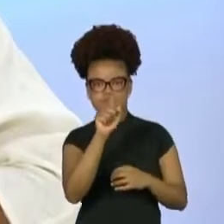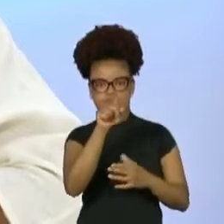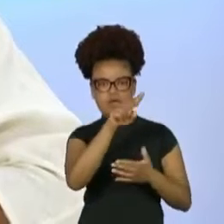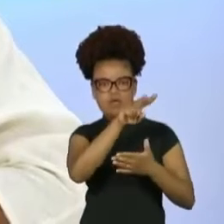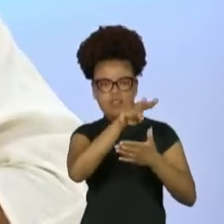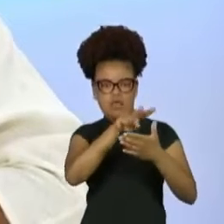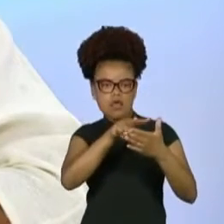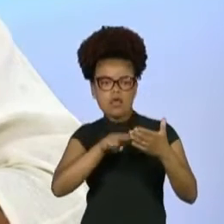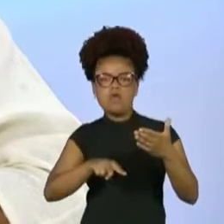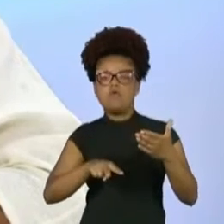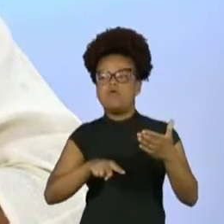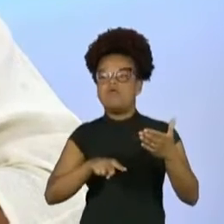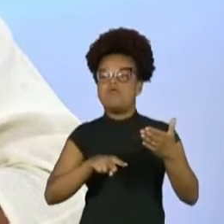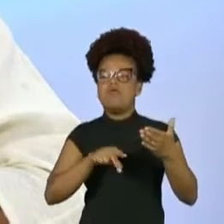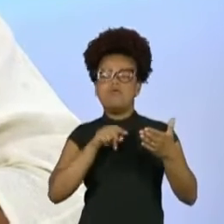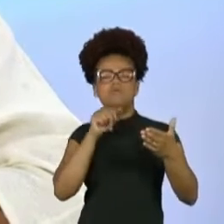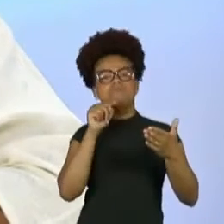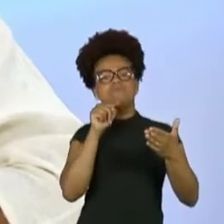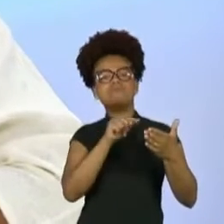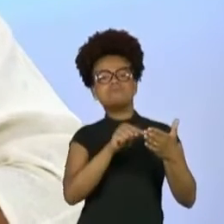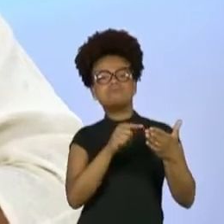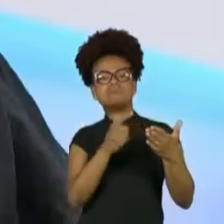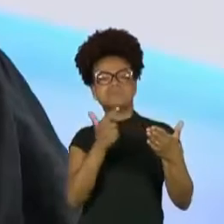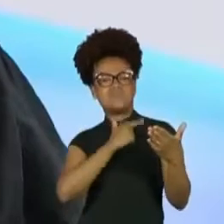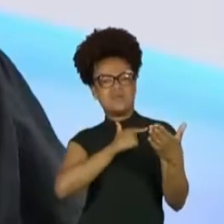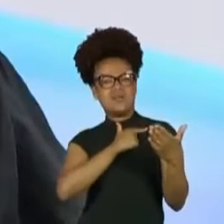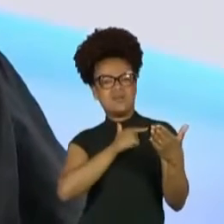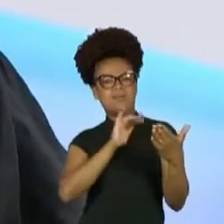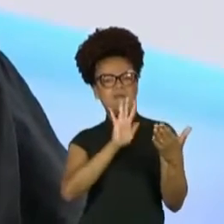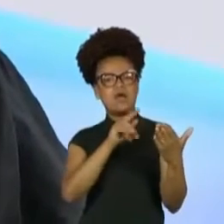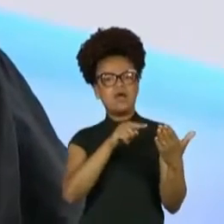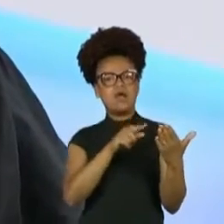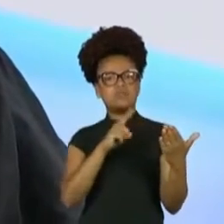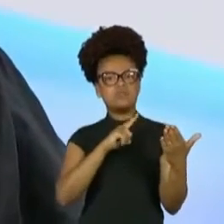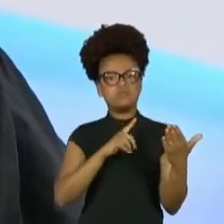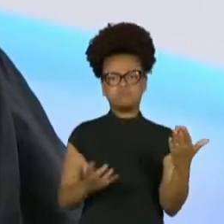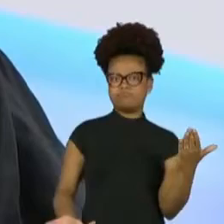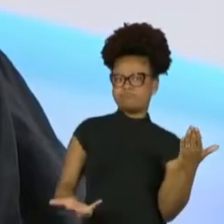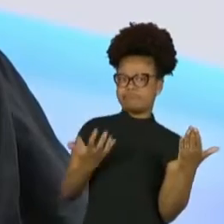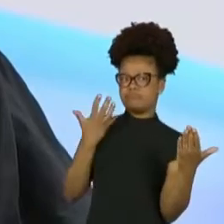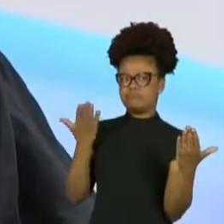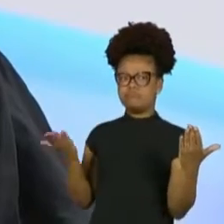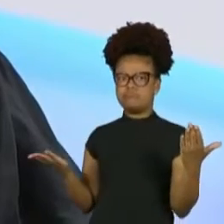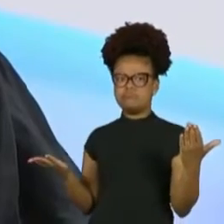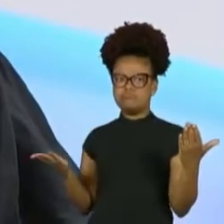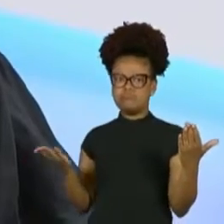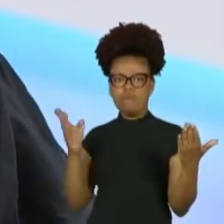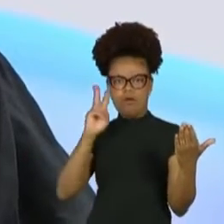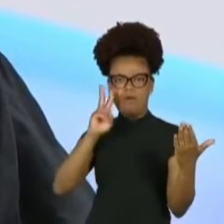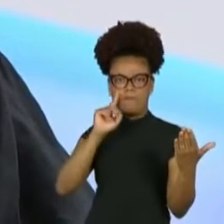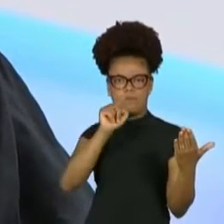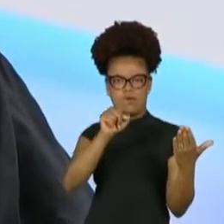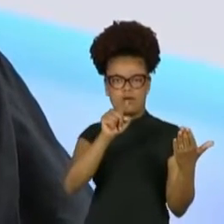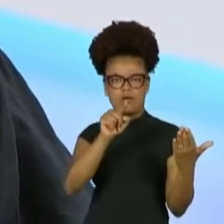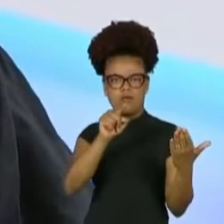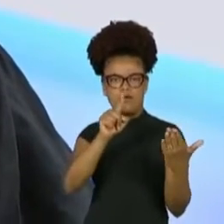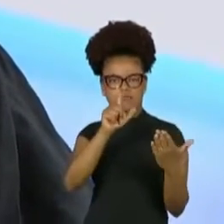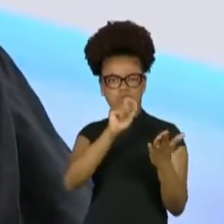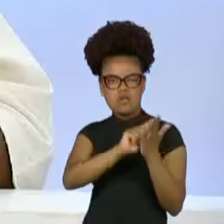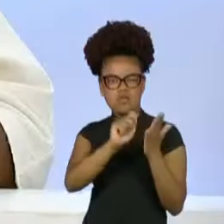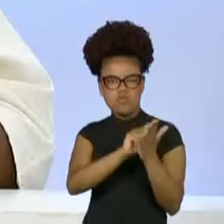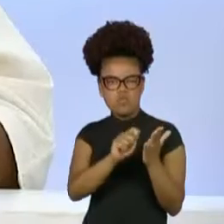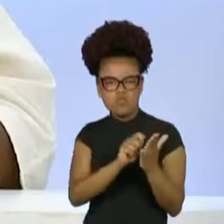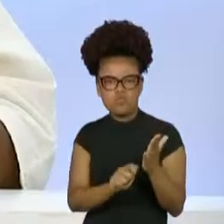atriz de Chica da Silva é feia, porém exuberante. E aí, recentemente, eu tive a honra também de editar um texto seu,